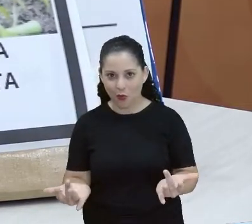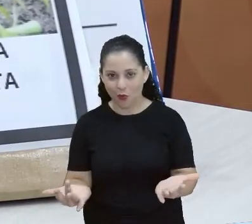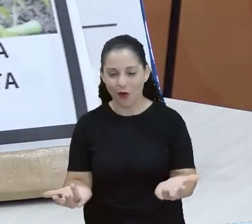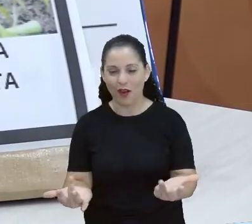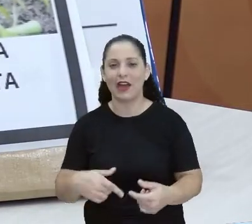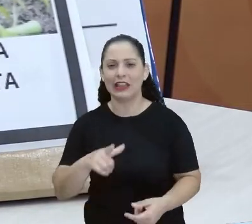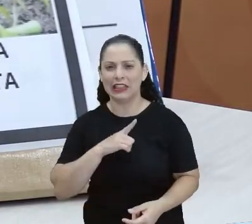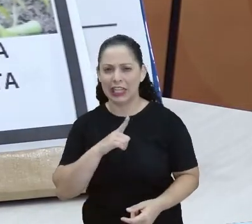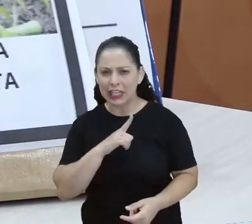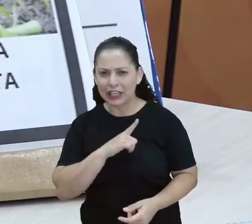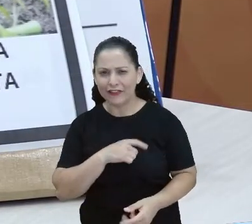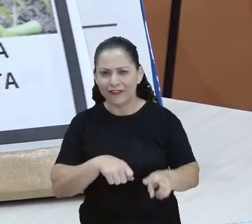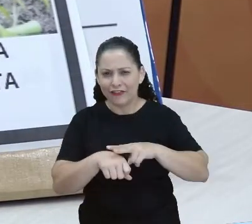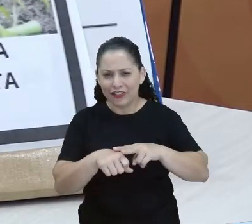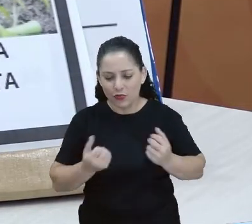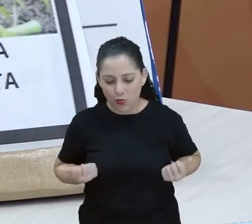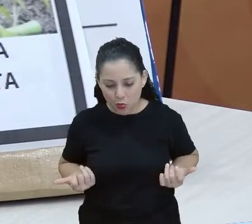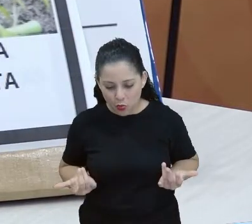tem uma Horta?